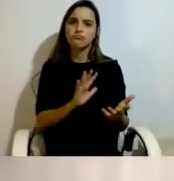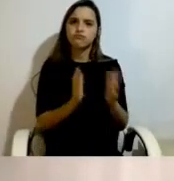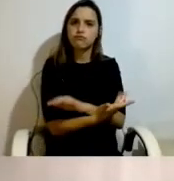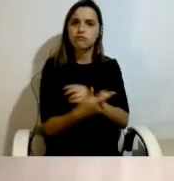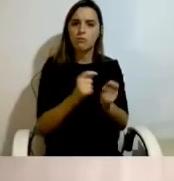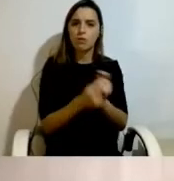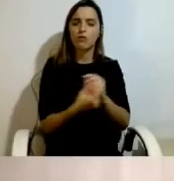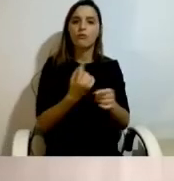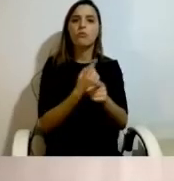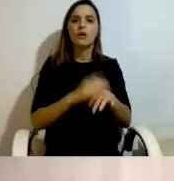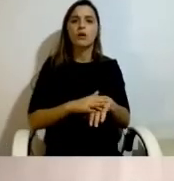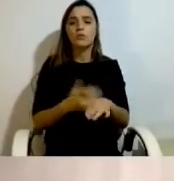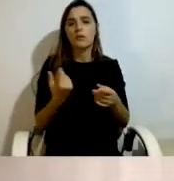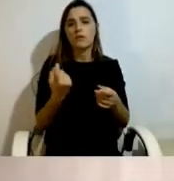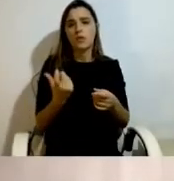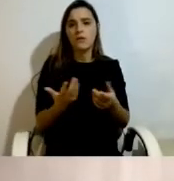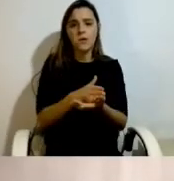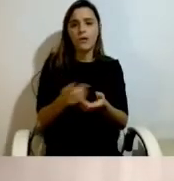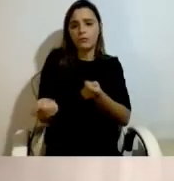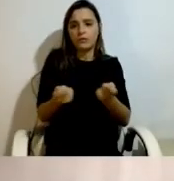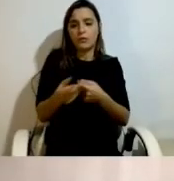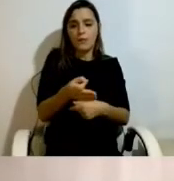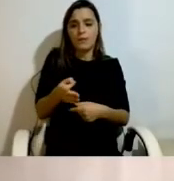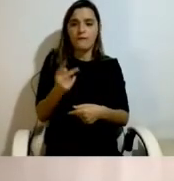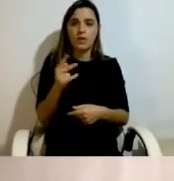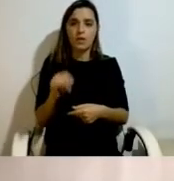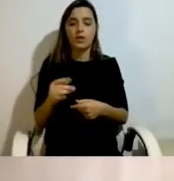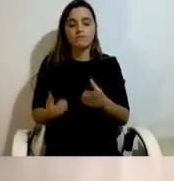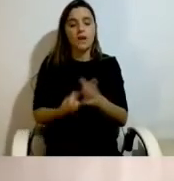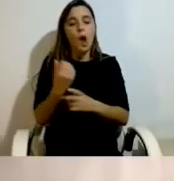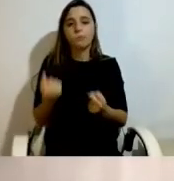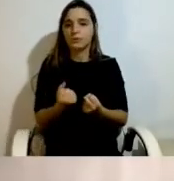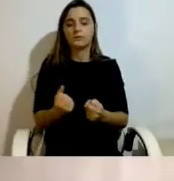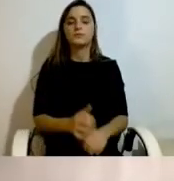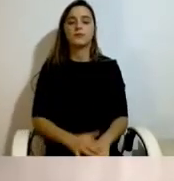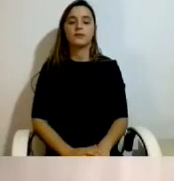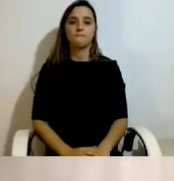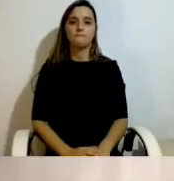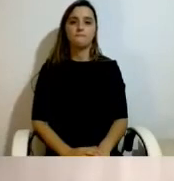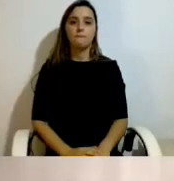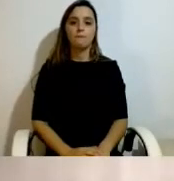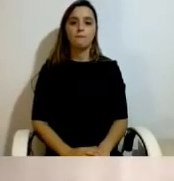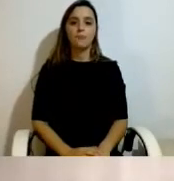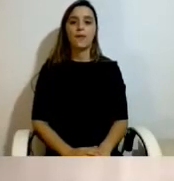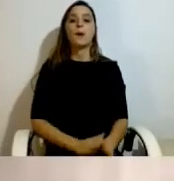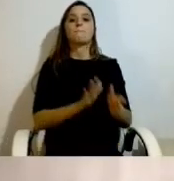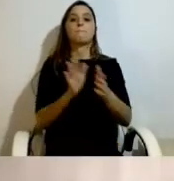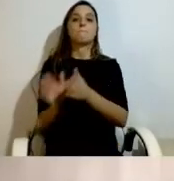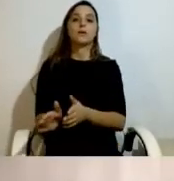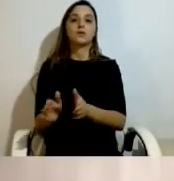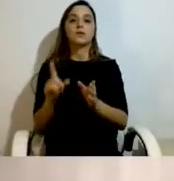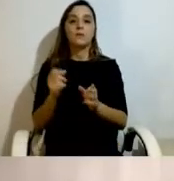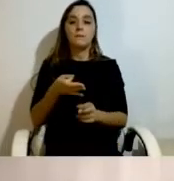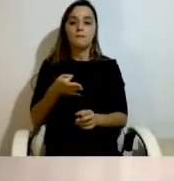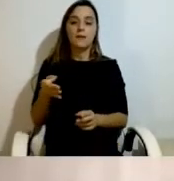mediatismo que o PPVI não conseguiu criar. Por outro lado, o PPVI não incorporou como